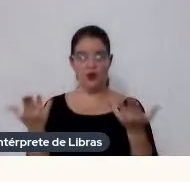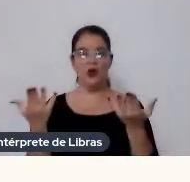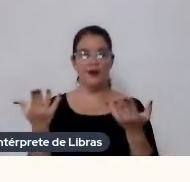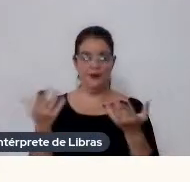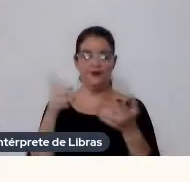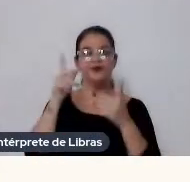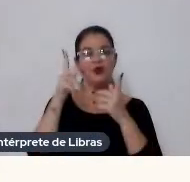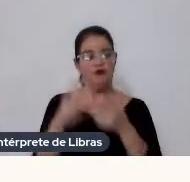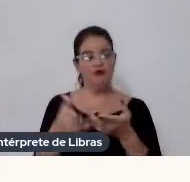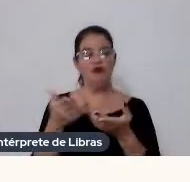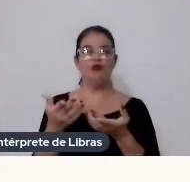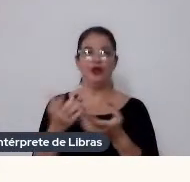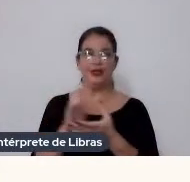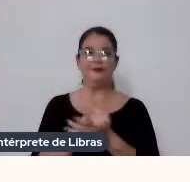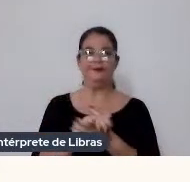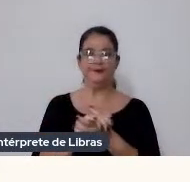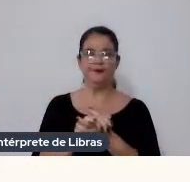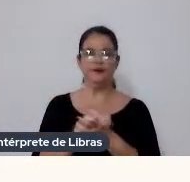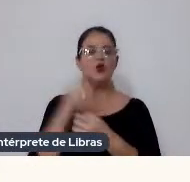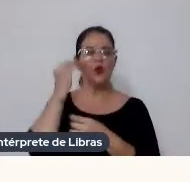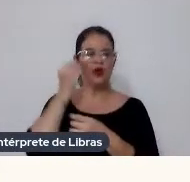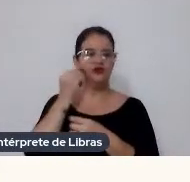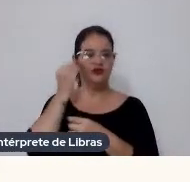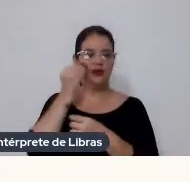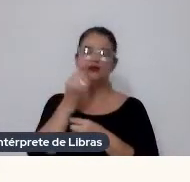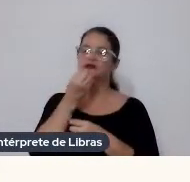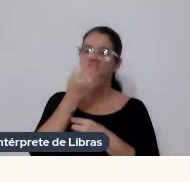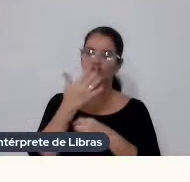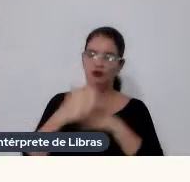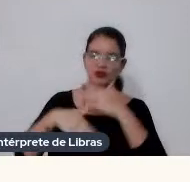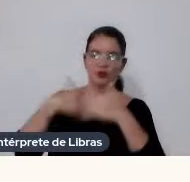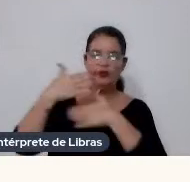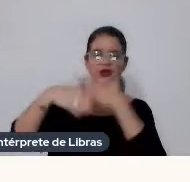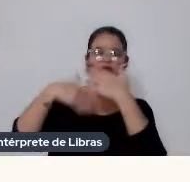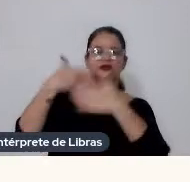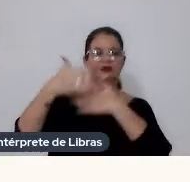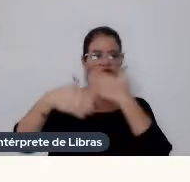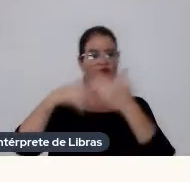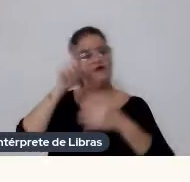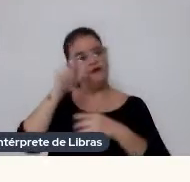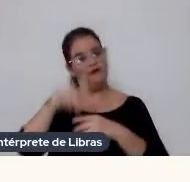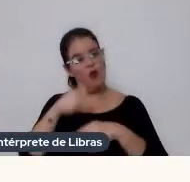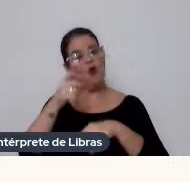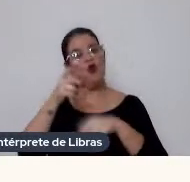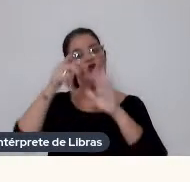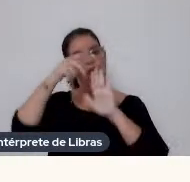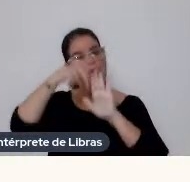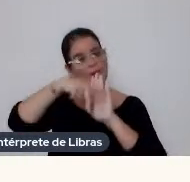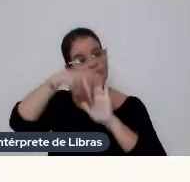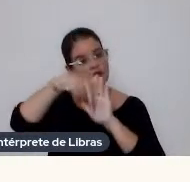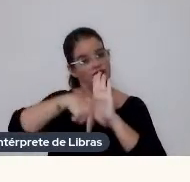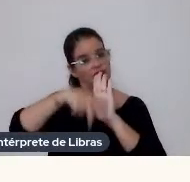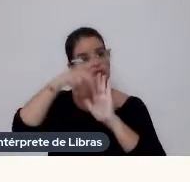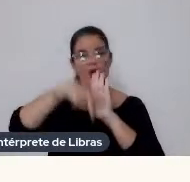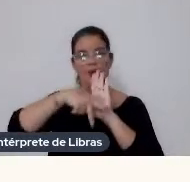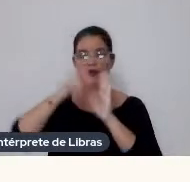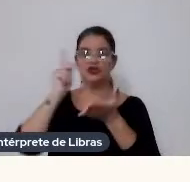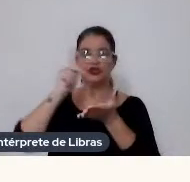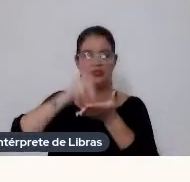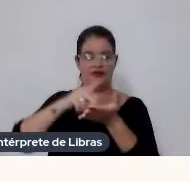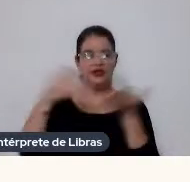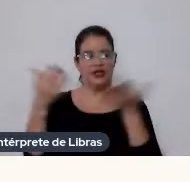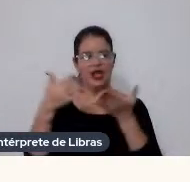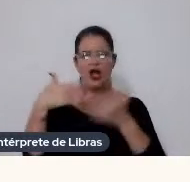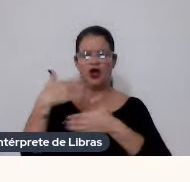Uma experiência muito boa Desenvolver Foi um projeto É um projeto, na verdade Que agora eu estou